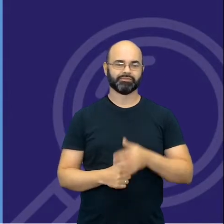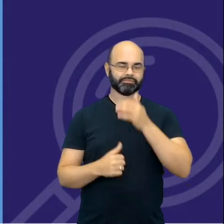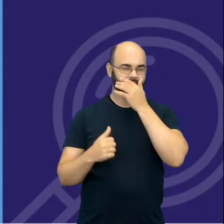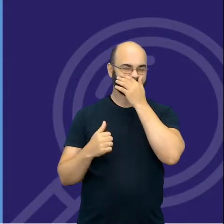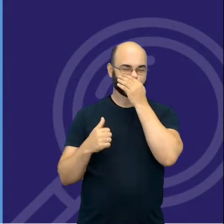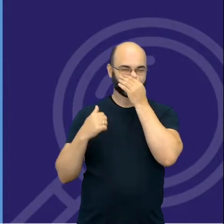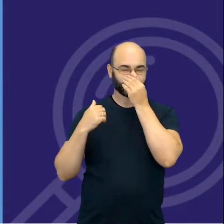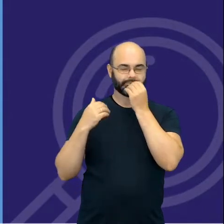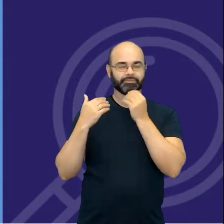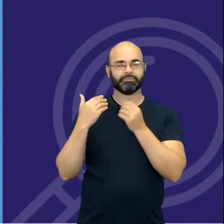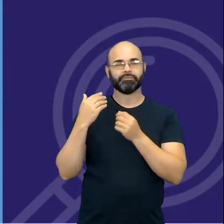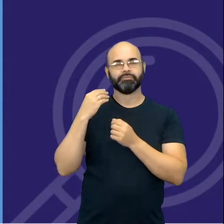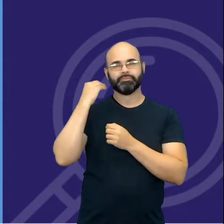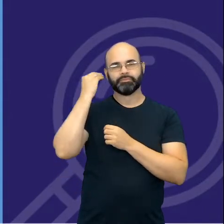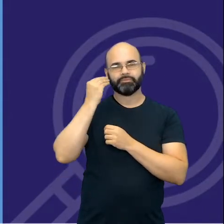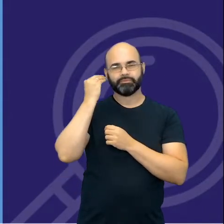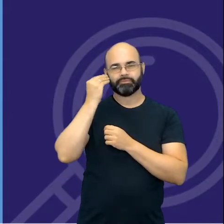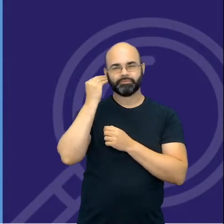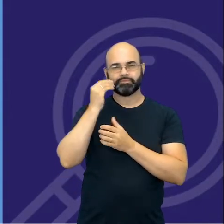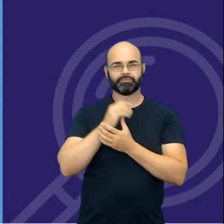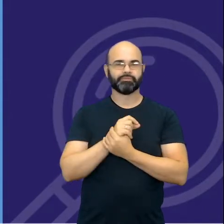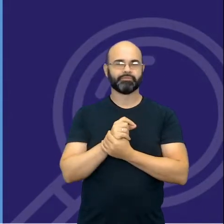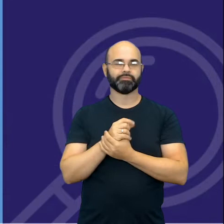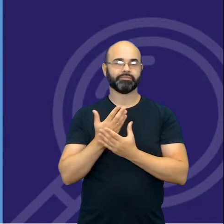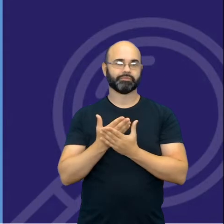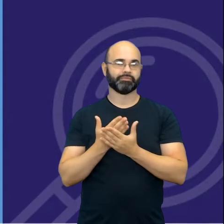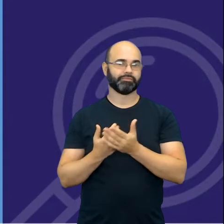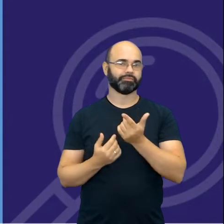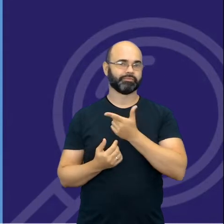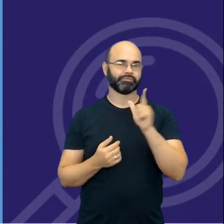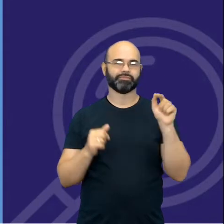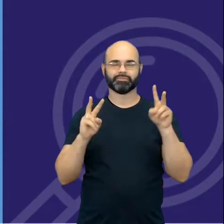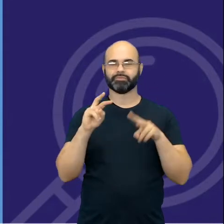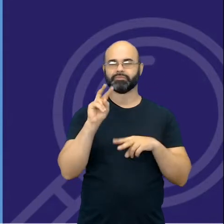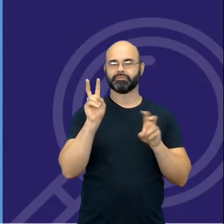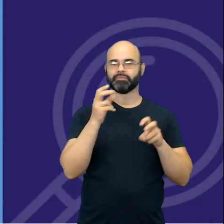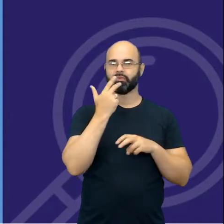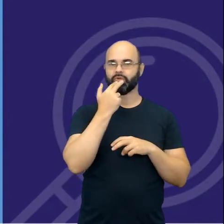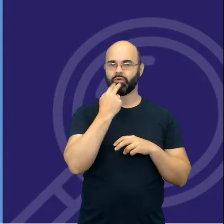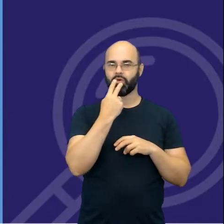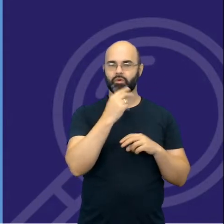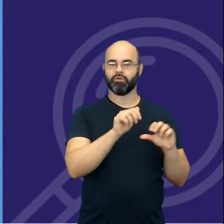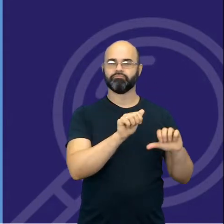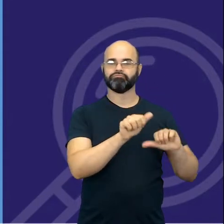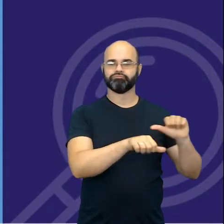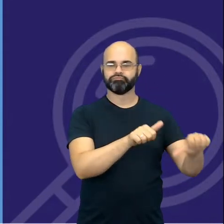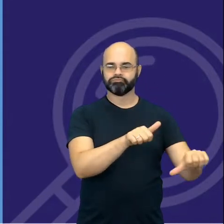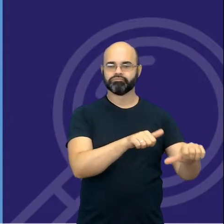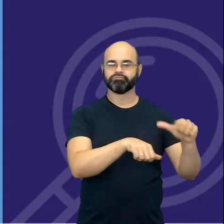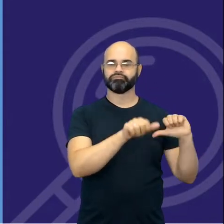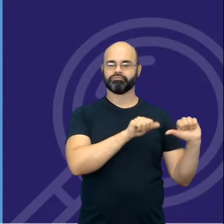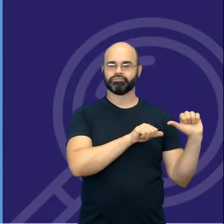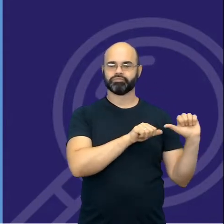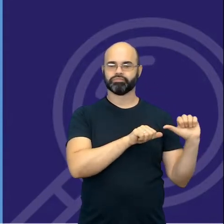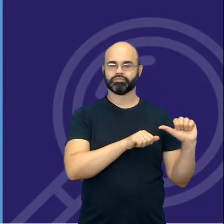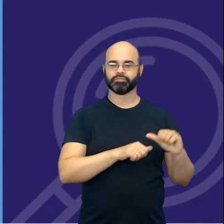né? Logo depois da aula, que ele vai falar um pouquinho da cor que vai e volta, tem um experimento em relação